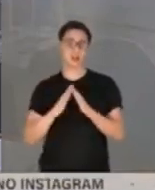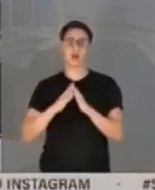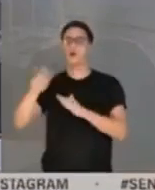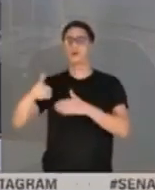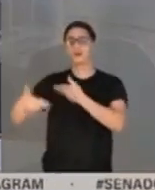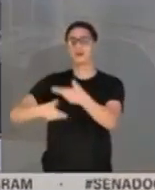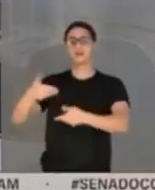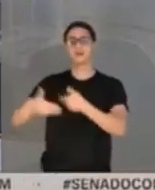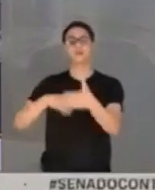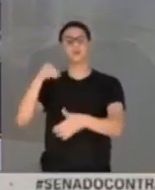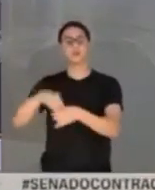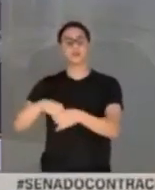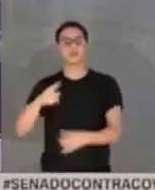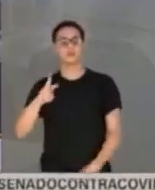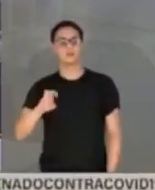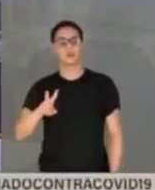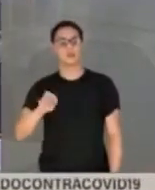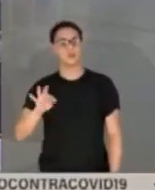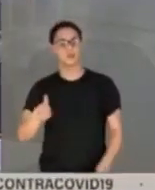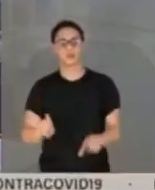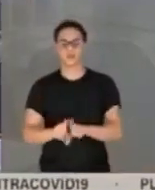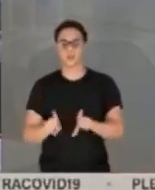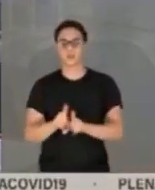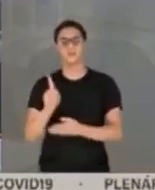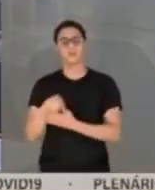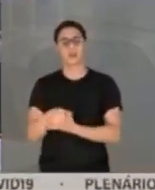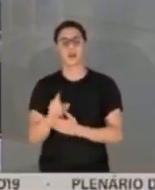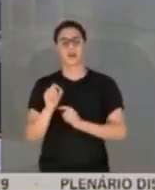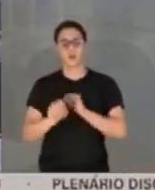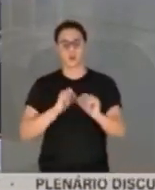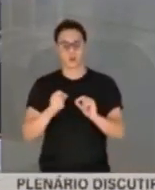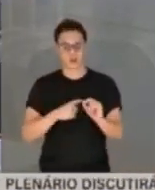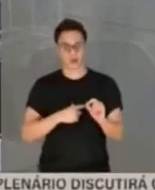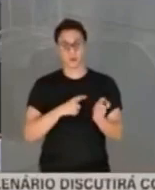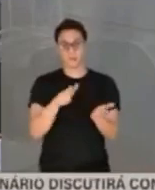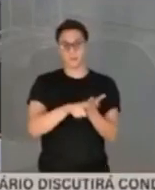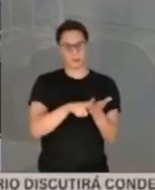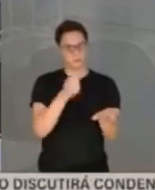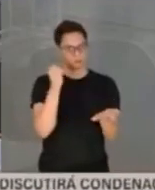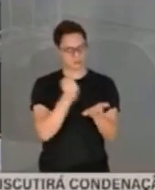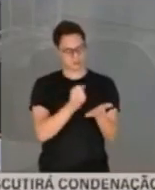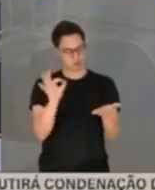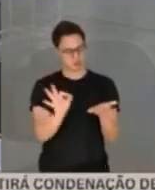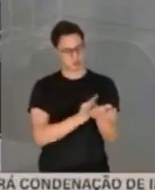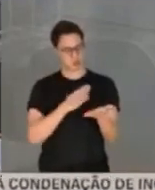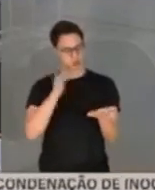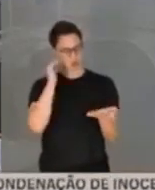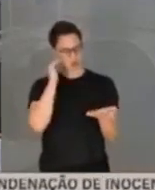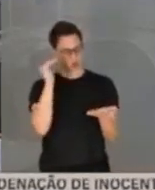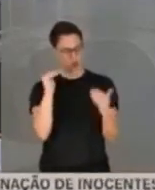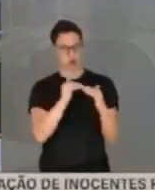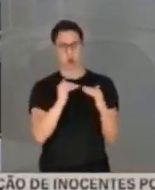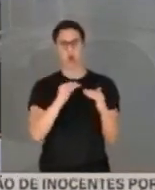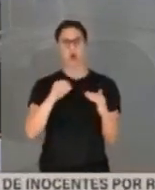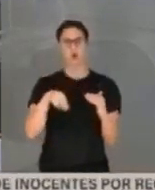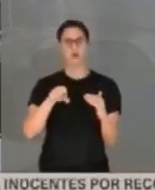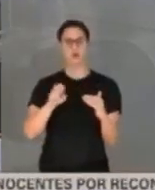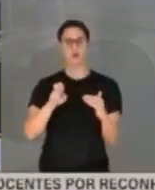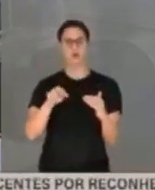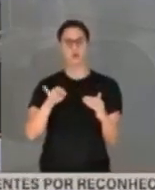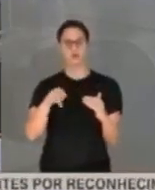era o termo de consentimento feito de forma irregular. A própria